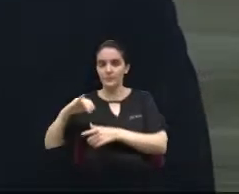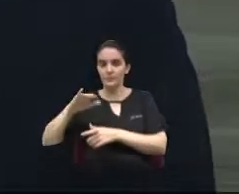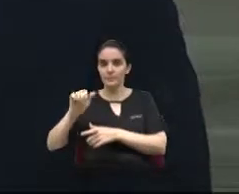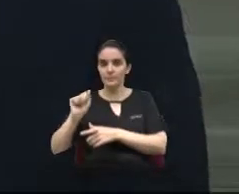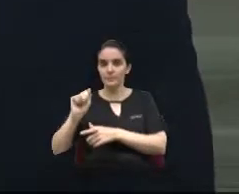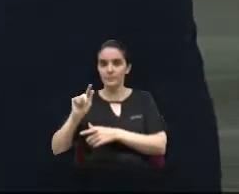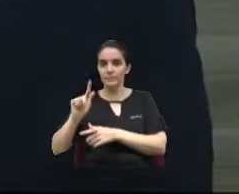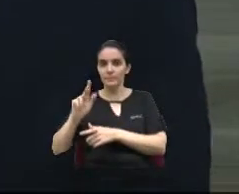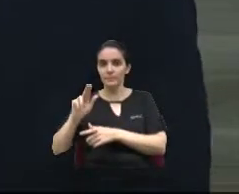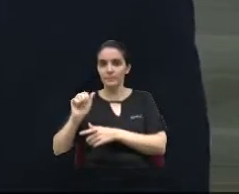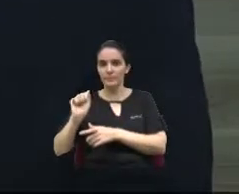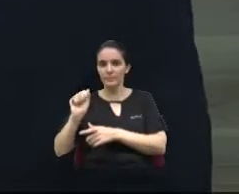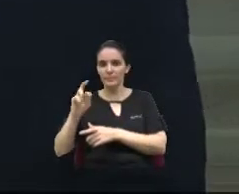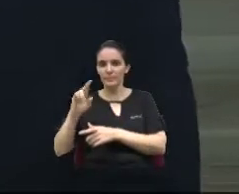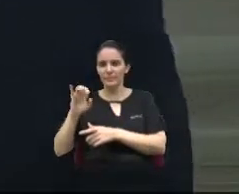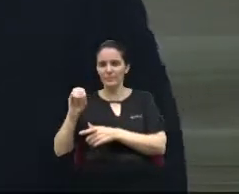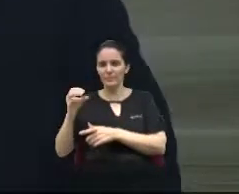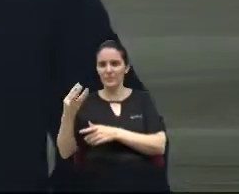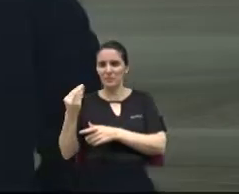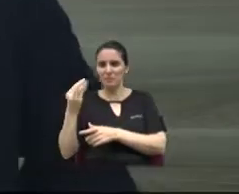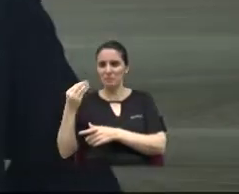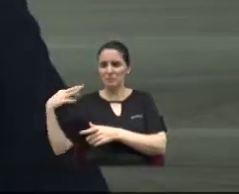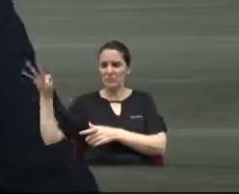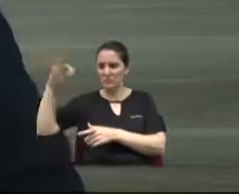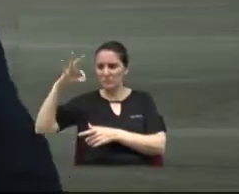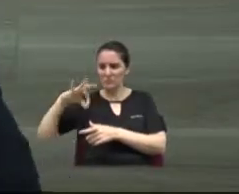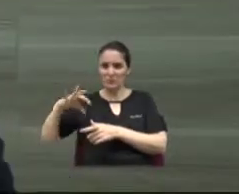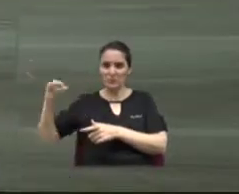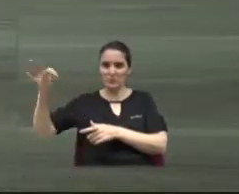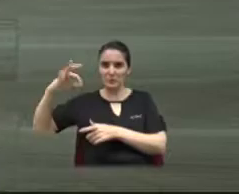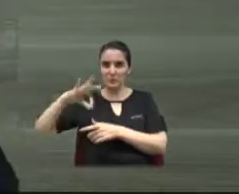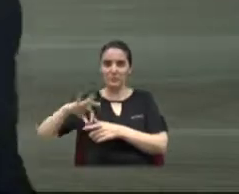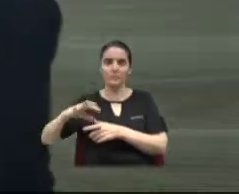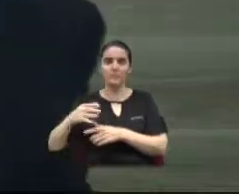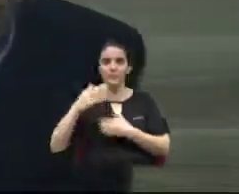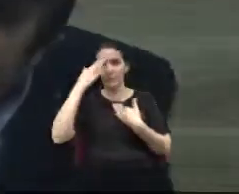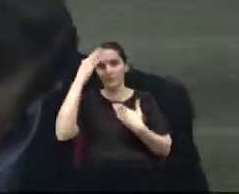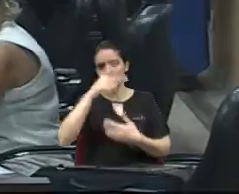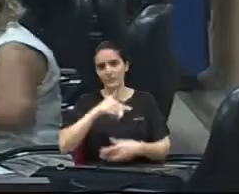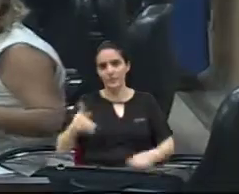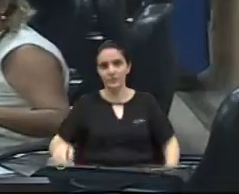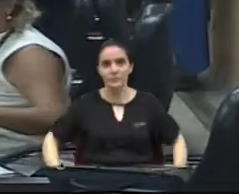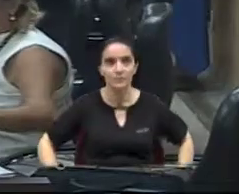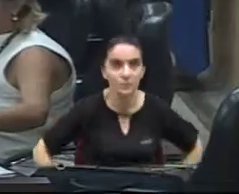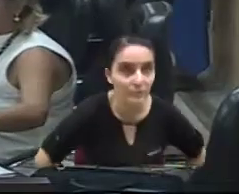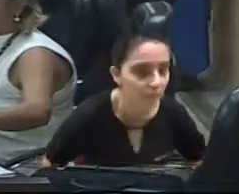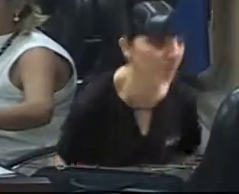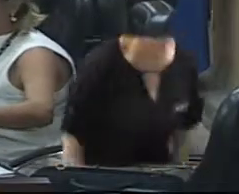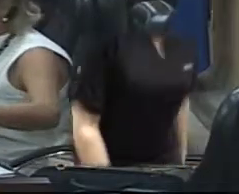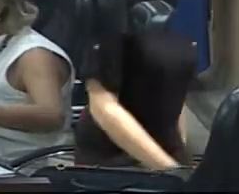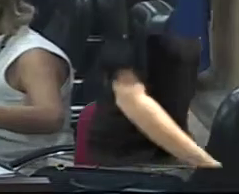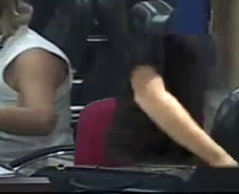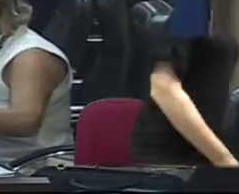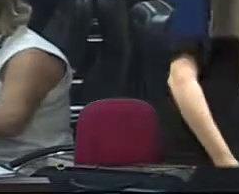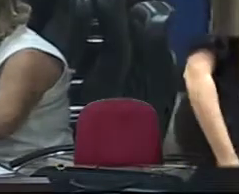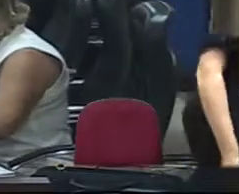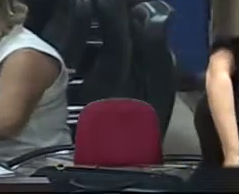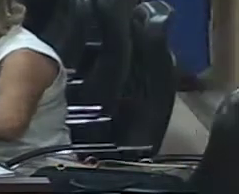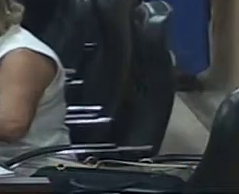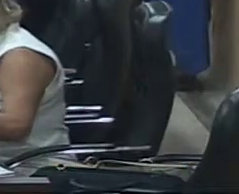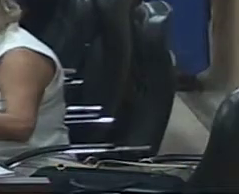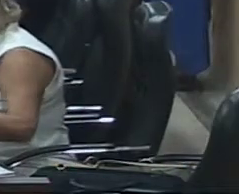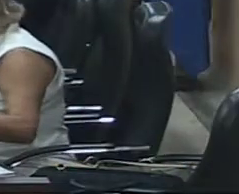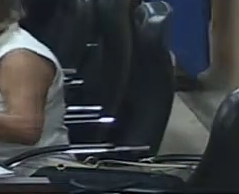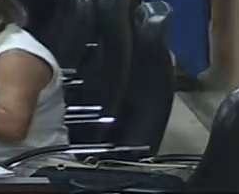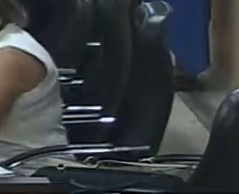infestação de incesto, daqueles insetos malditos lá. Obrigado, presidente. Com a palavra, a vereadora Lubogo.